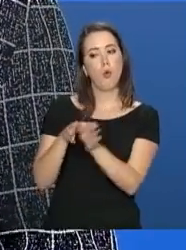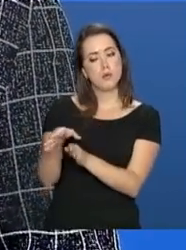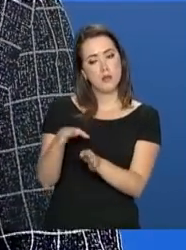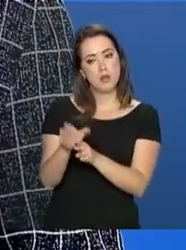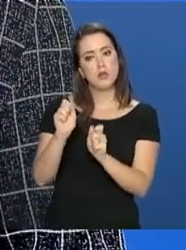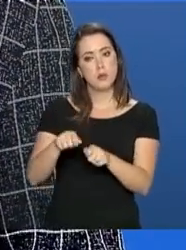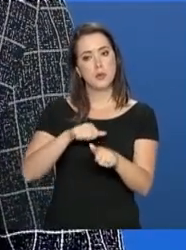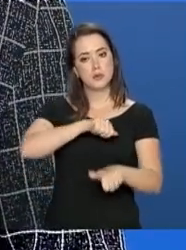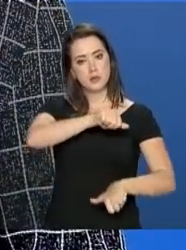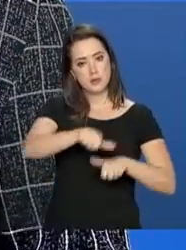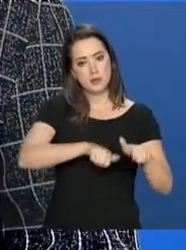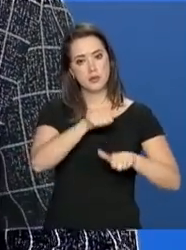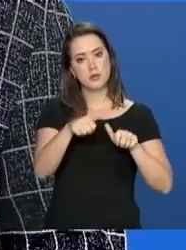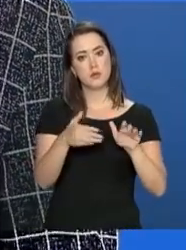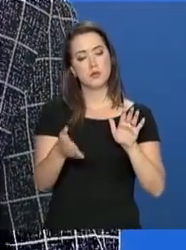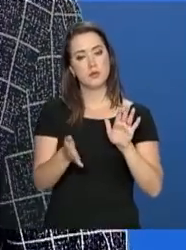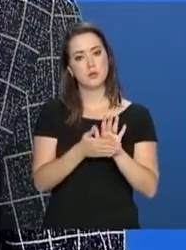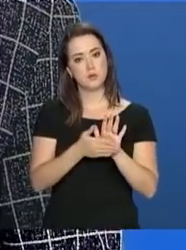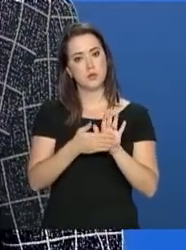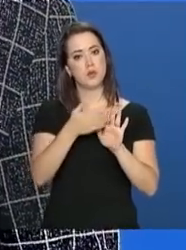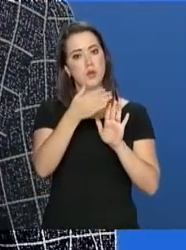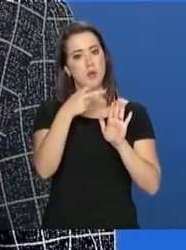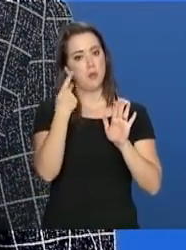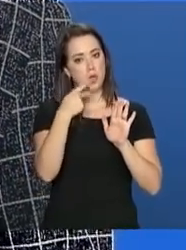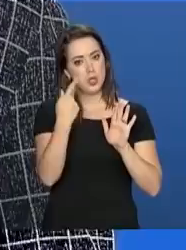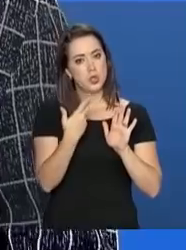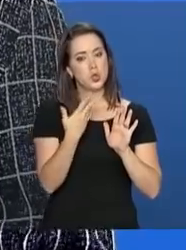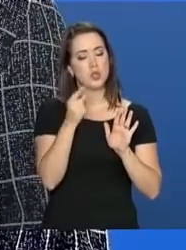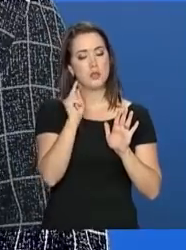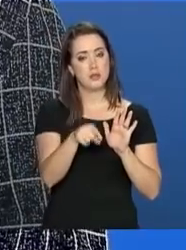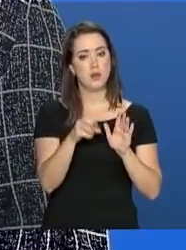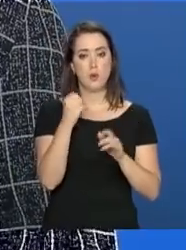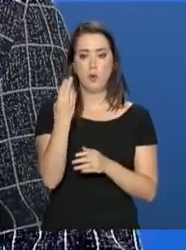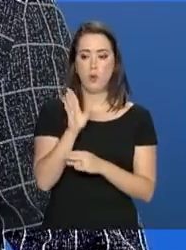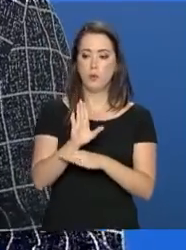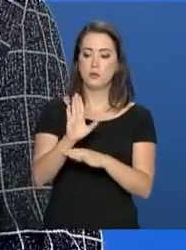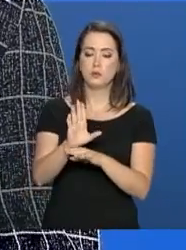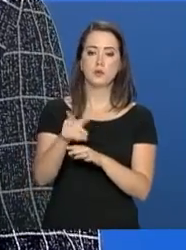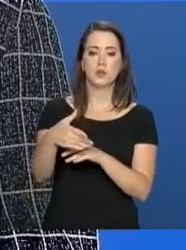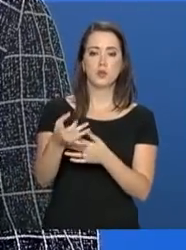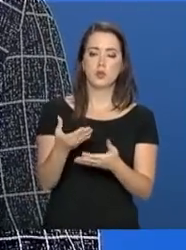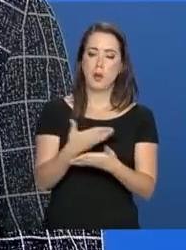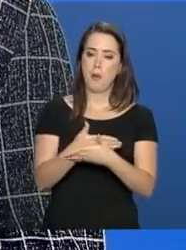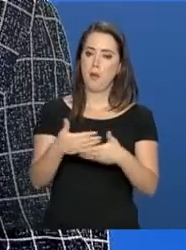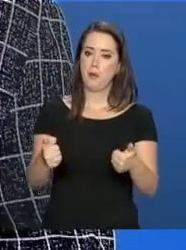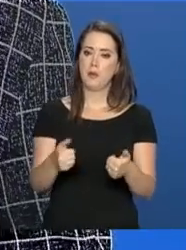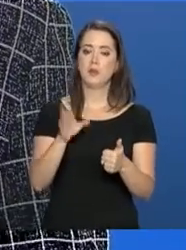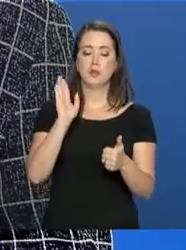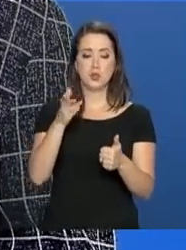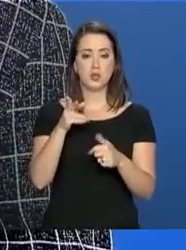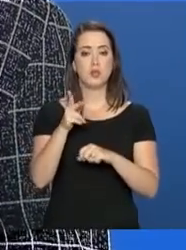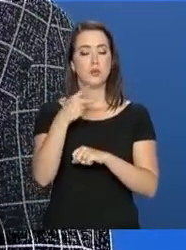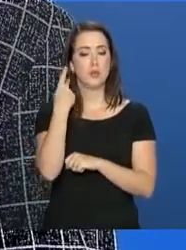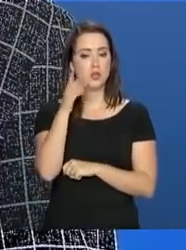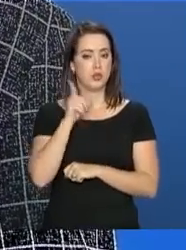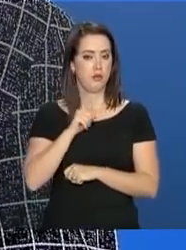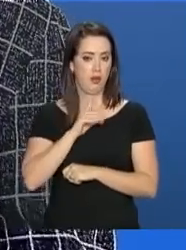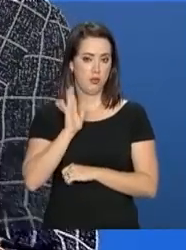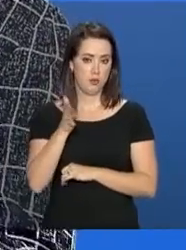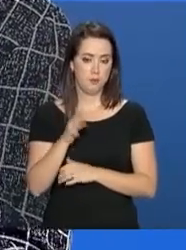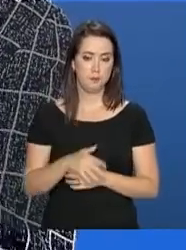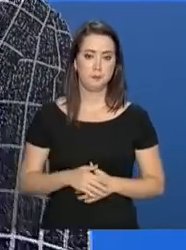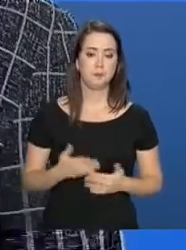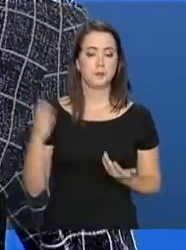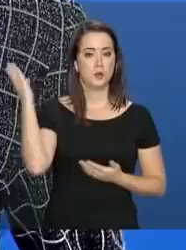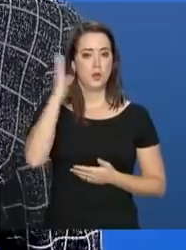podem ser transformadas em novas políticas públicas ou contribuir para o aperfeiçoamento de políticas já existentes.